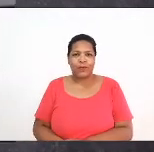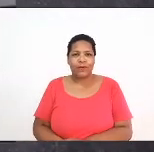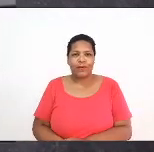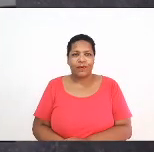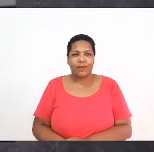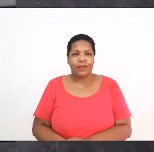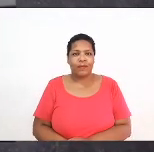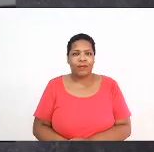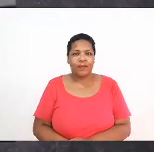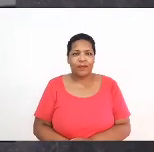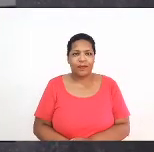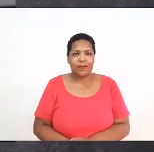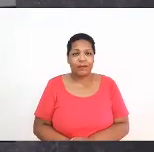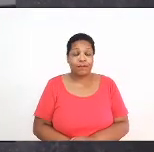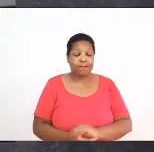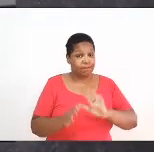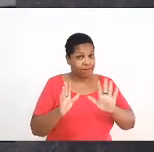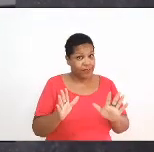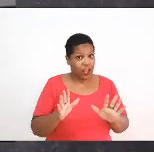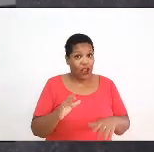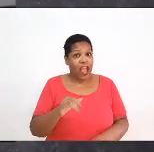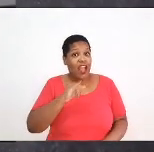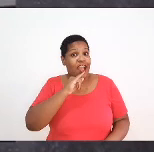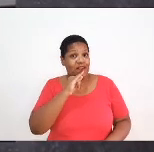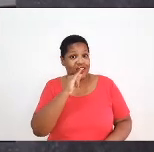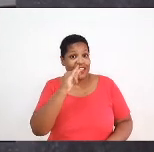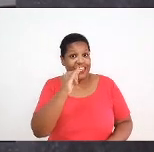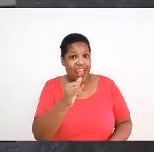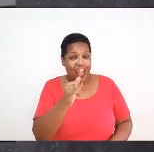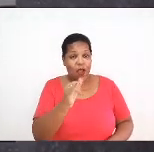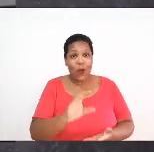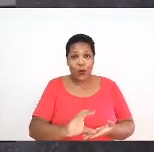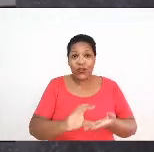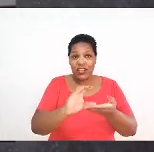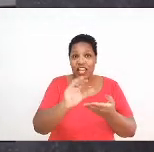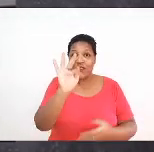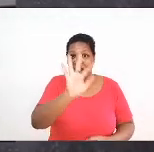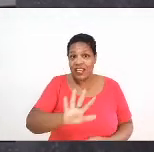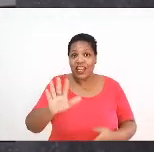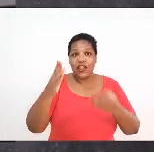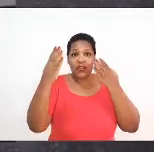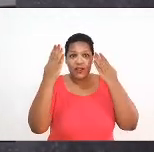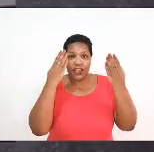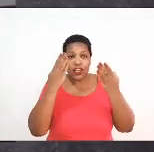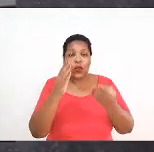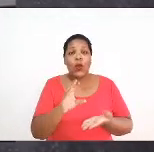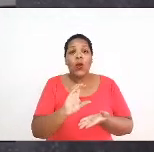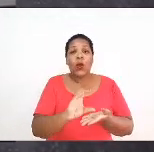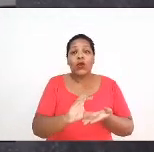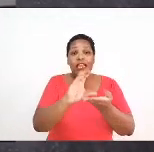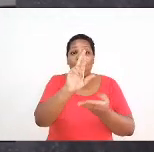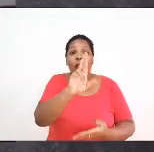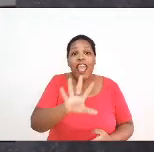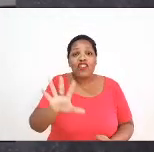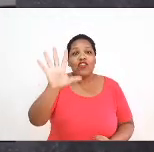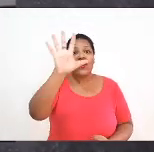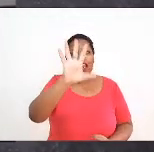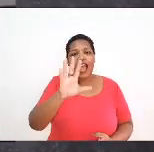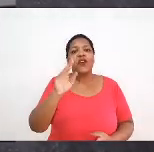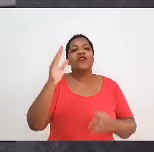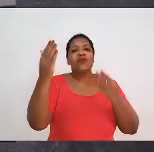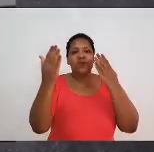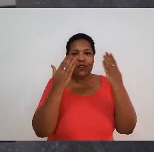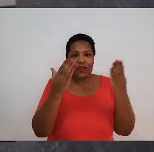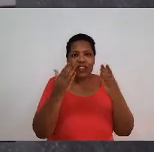E aí, dizer que o Conselho Federal de Psicologia, os Conselhos Regionais de Psicologia e a BEP, nós